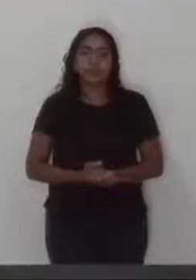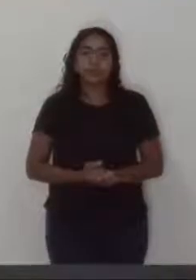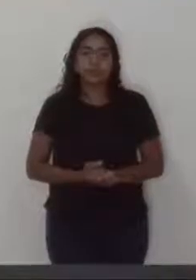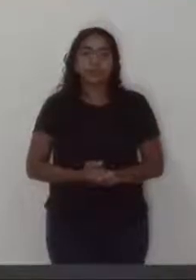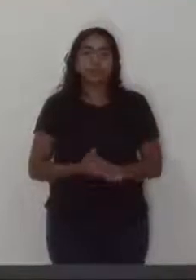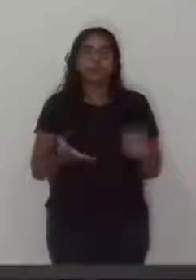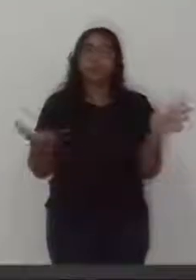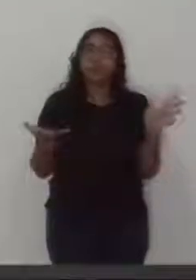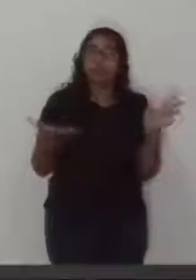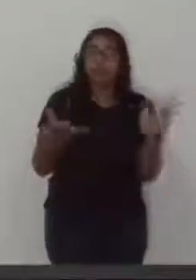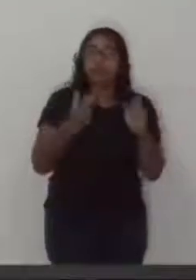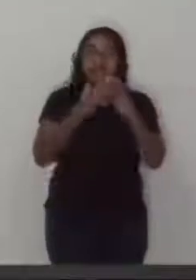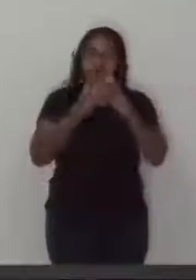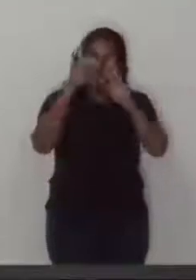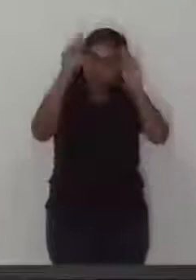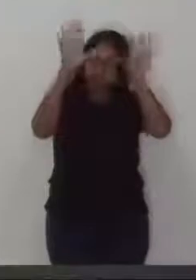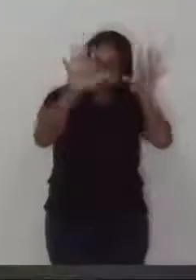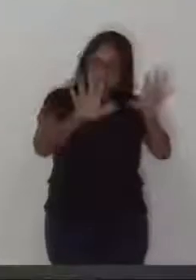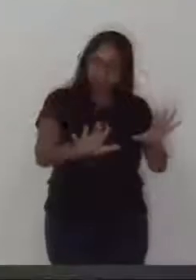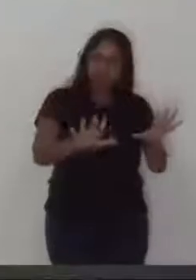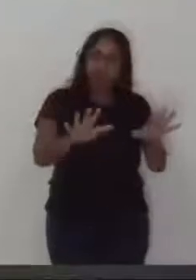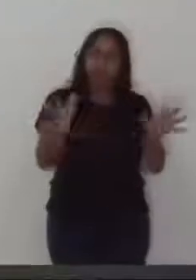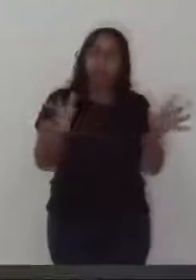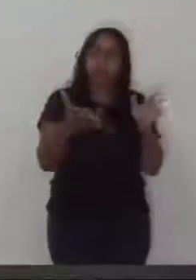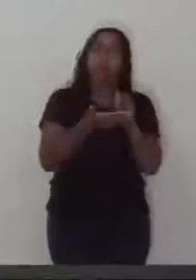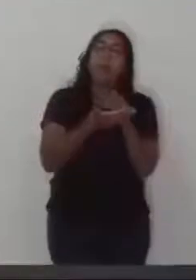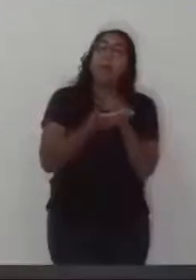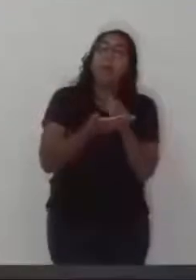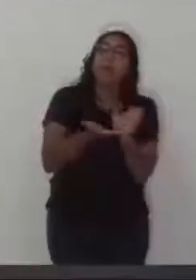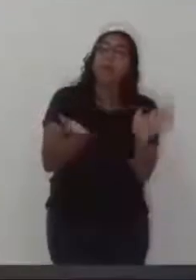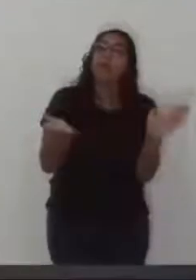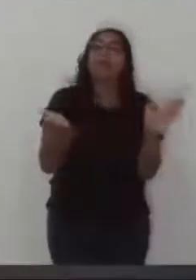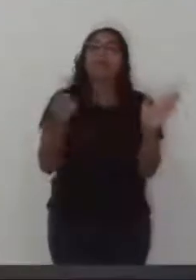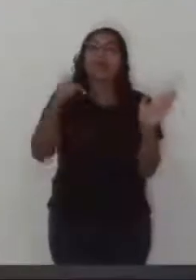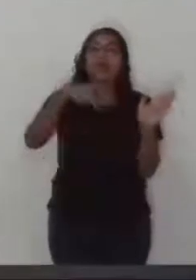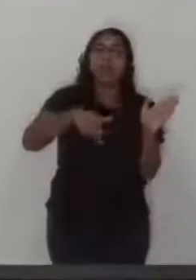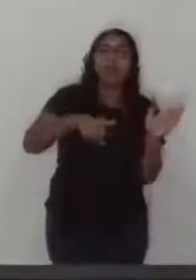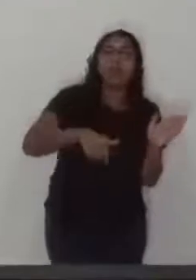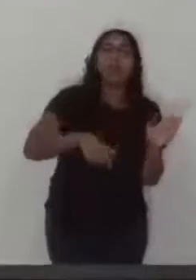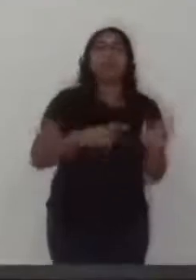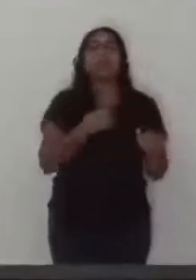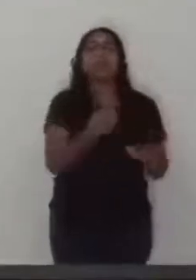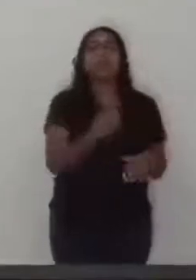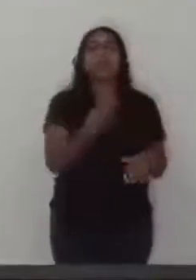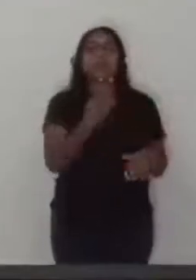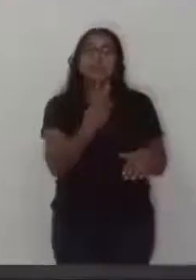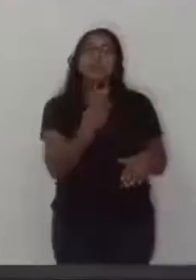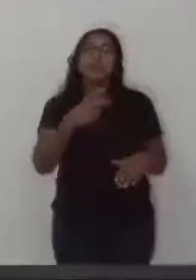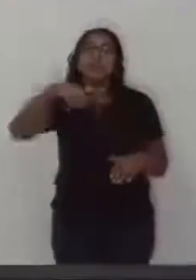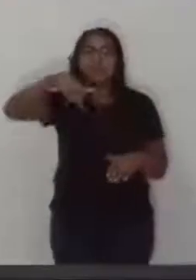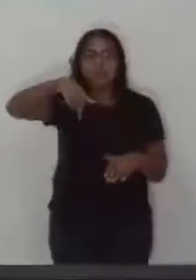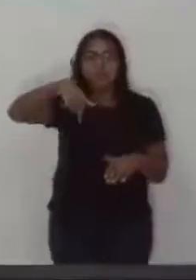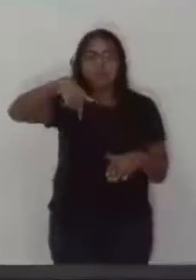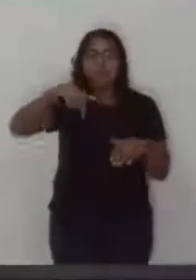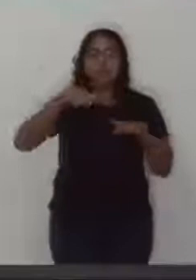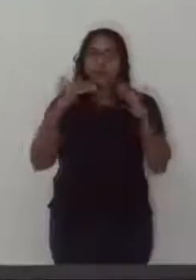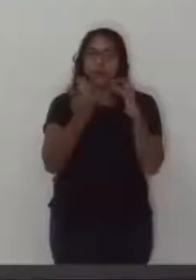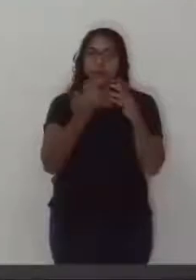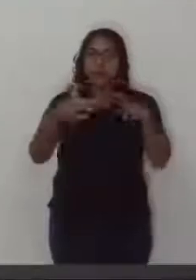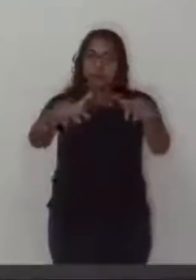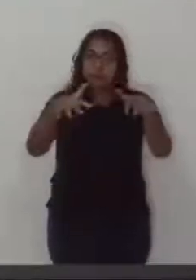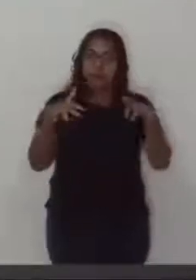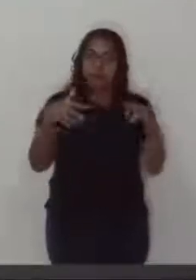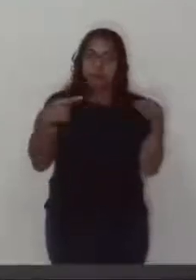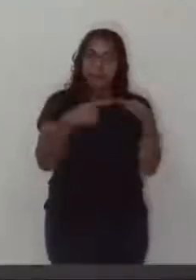Havendo número legal sobre a proteção de Deus, iniciamos nosso trabalho declarando aberta a centésima e vigésima sétima sessão ordinária da décima sétima